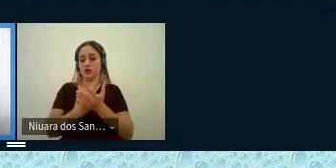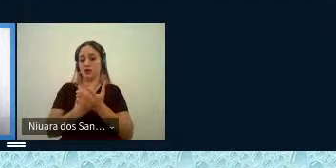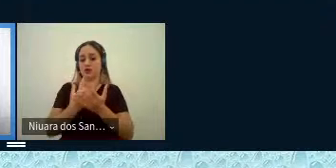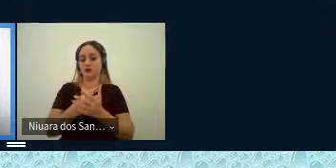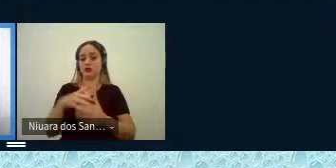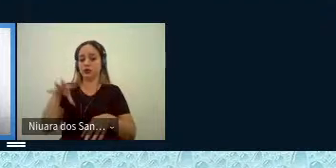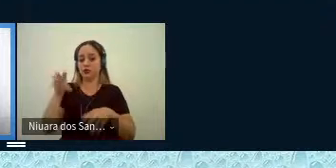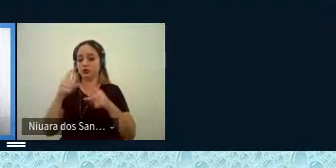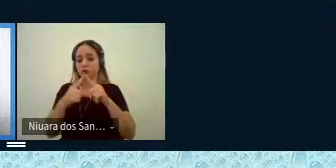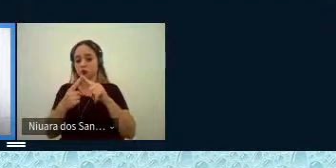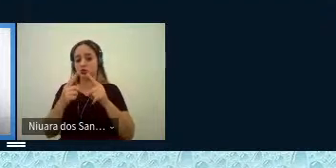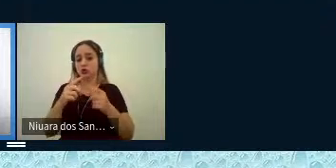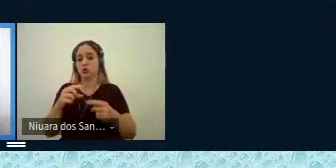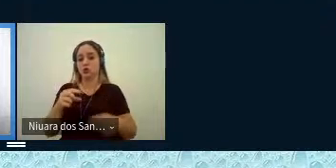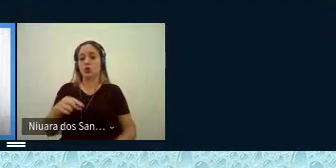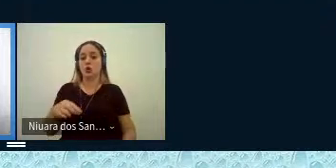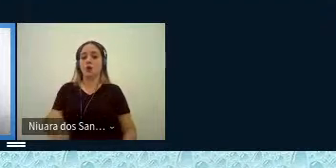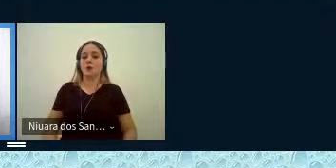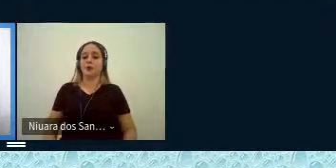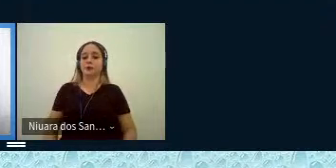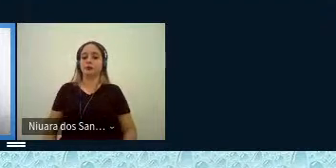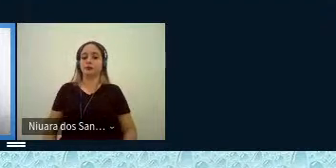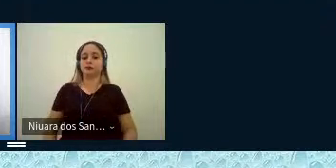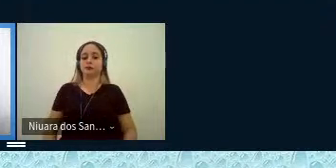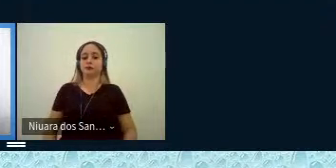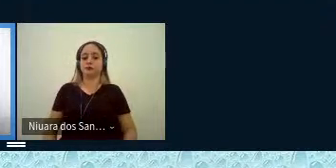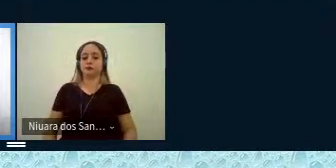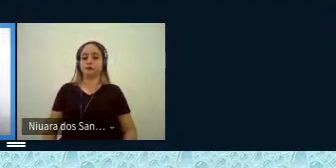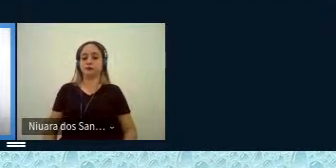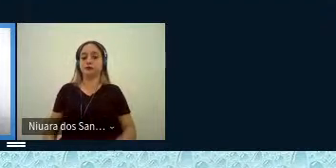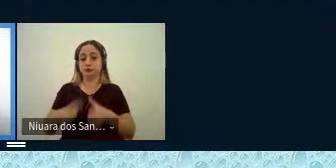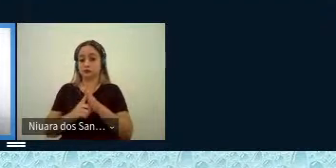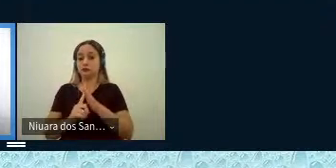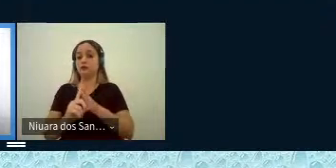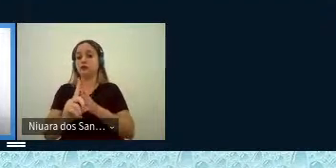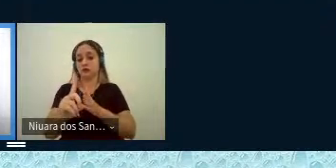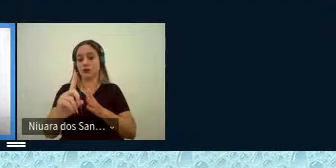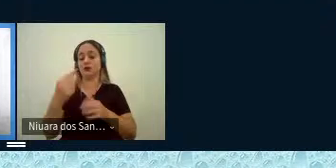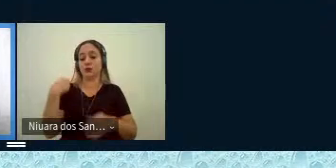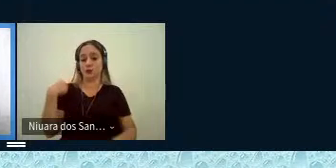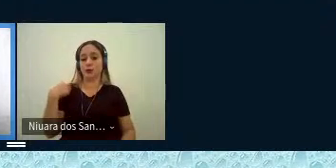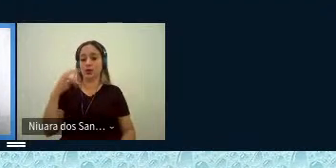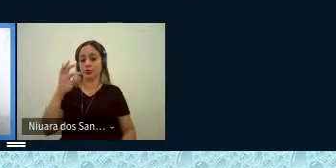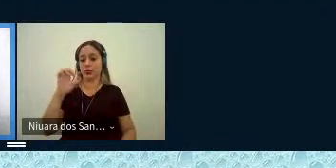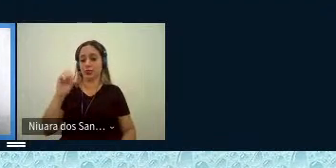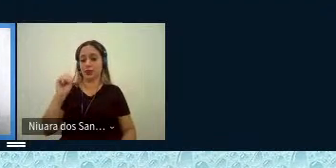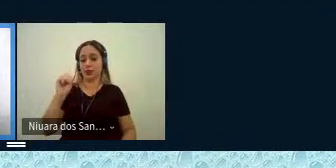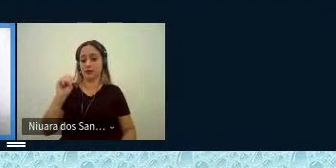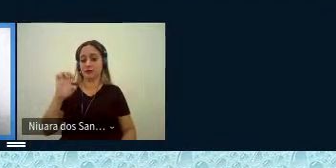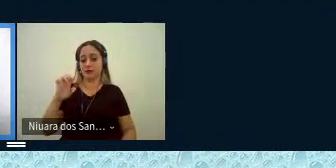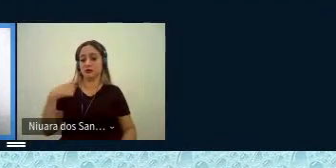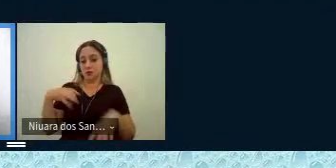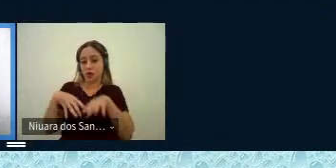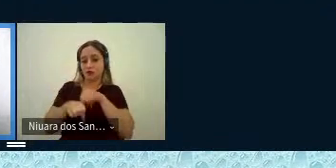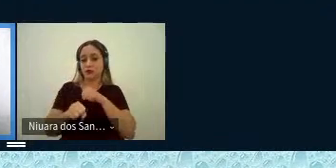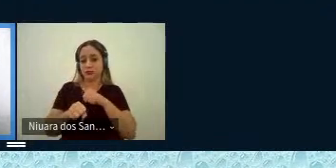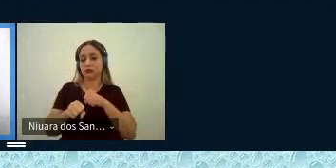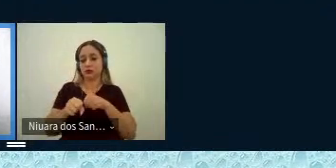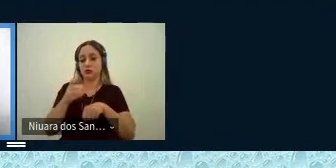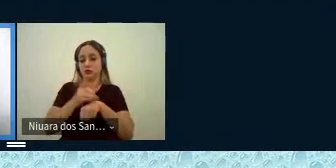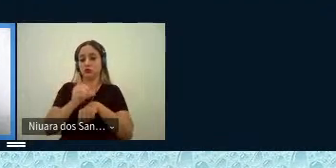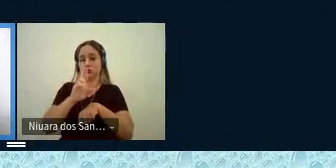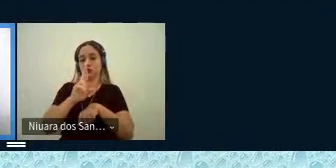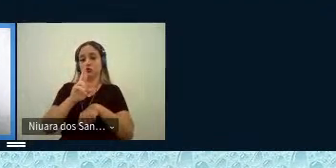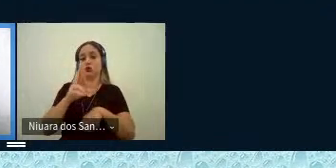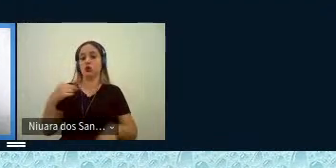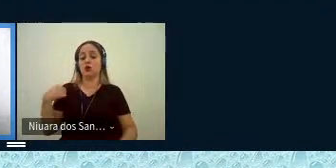Histórias, Contadores de Sonhos. No percurso da minha tese, da formação, do doutoramento,